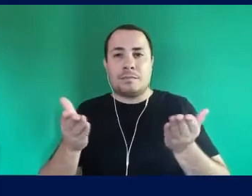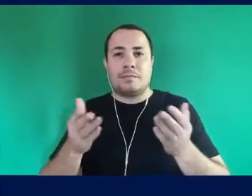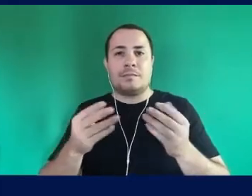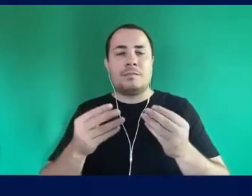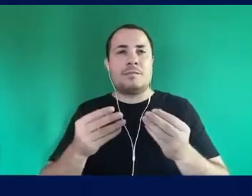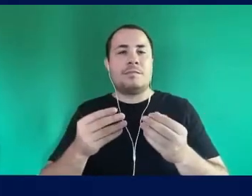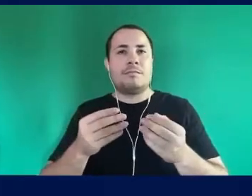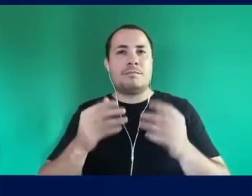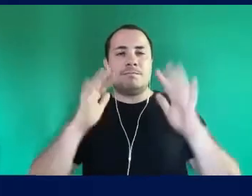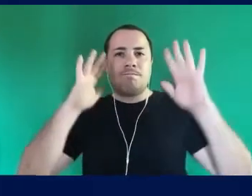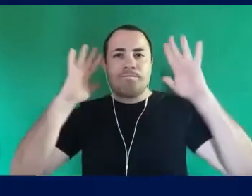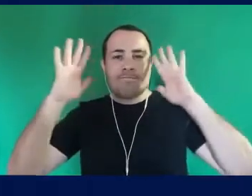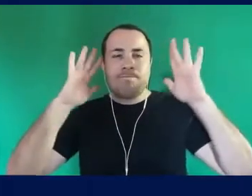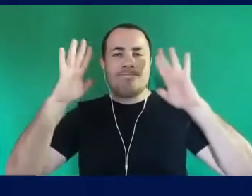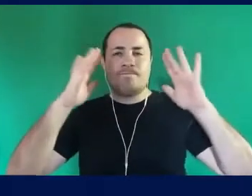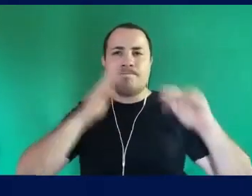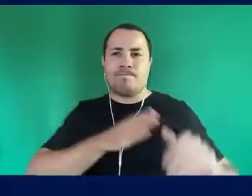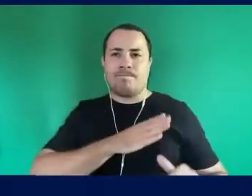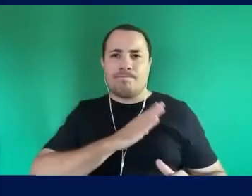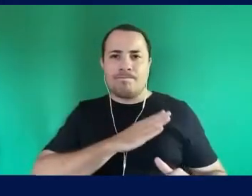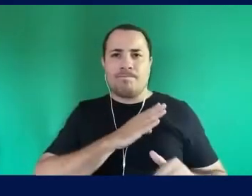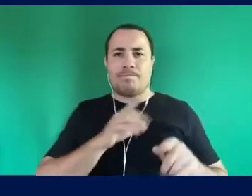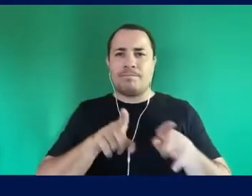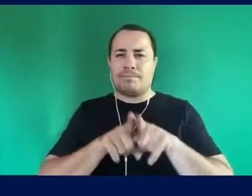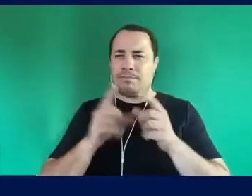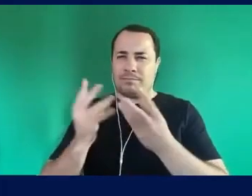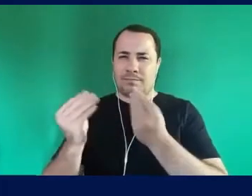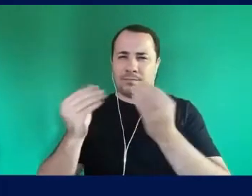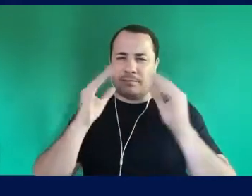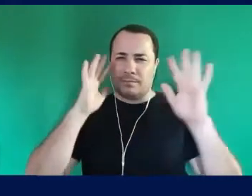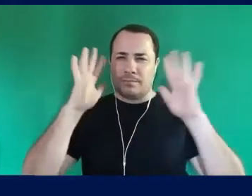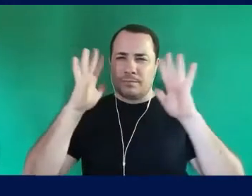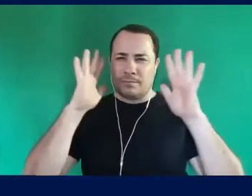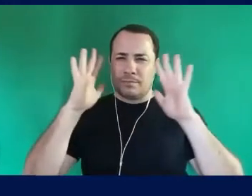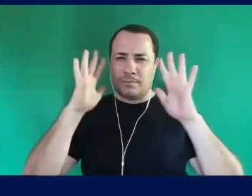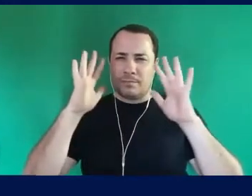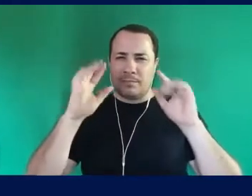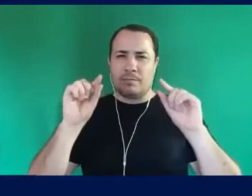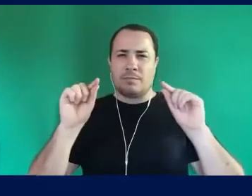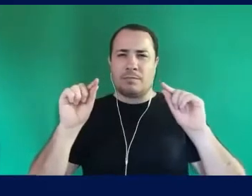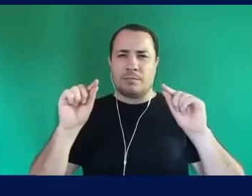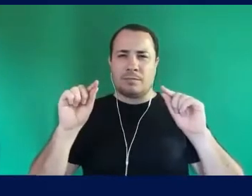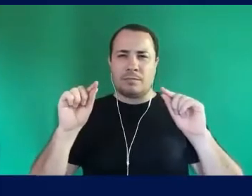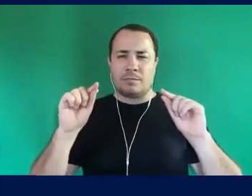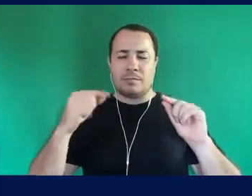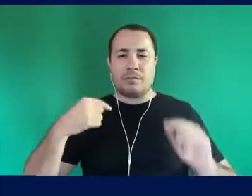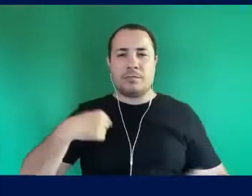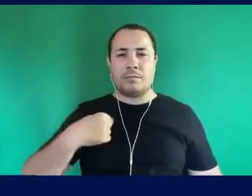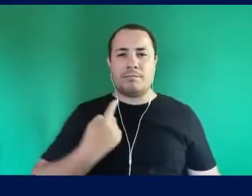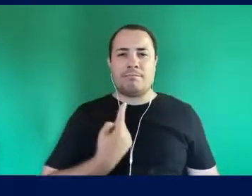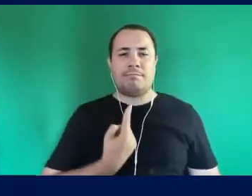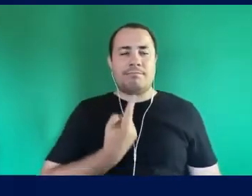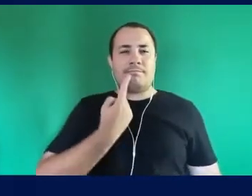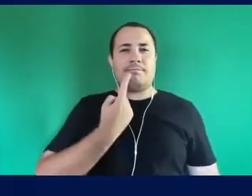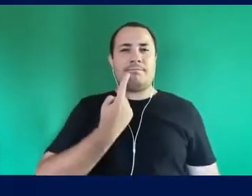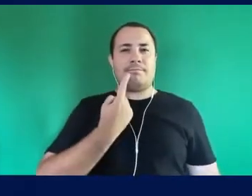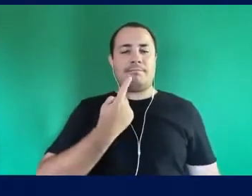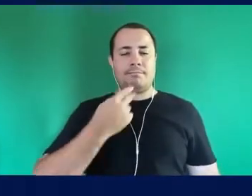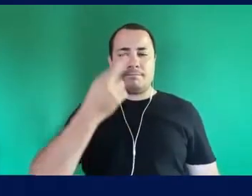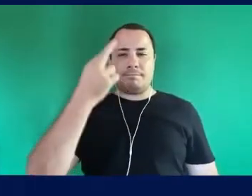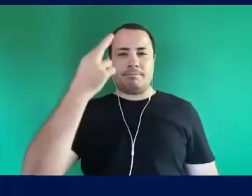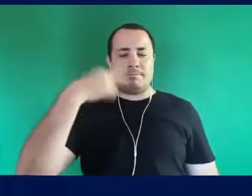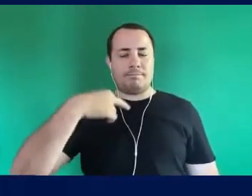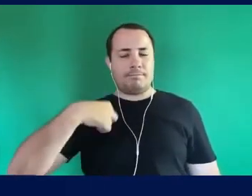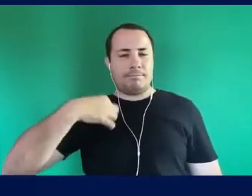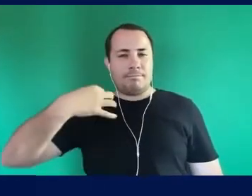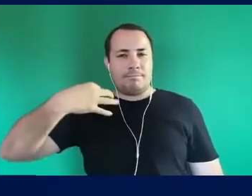razão Sobretudo a partir do iluminismo O status de centro das coisas A razão Por isso